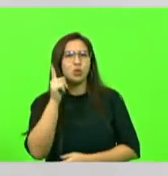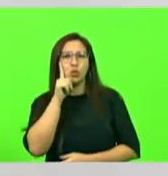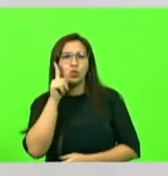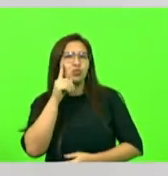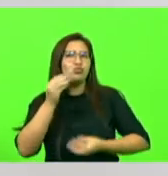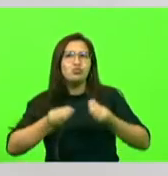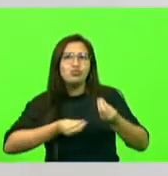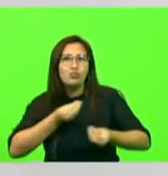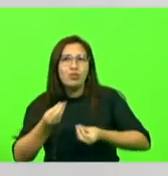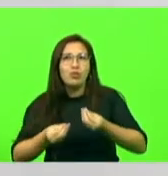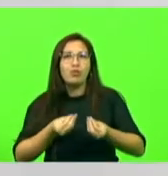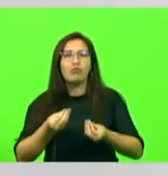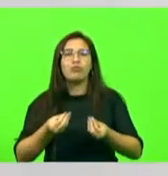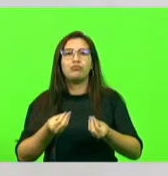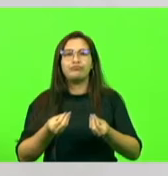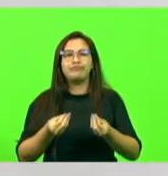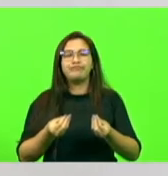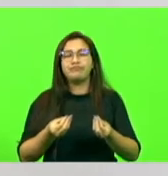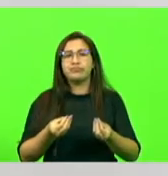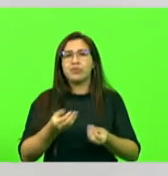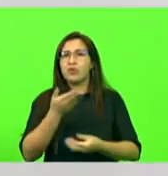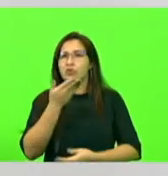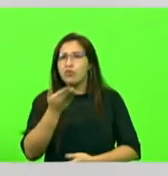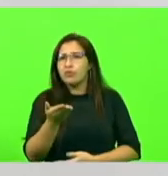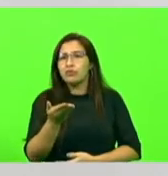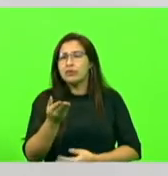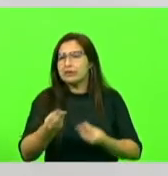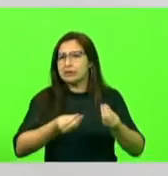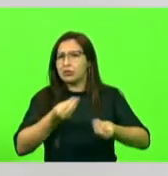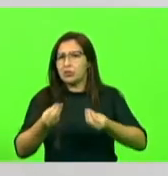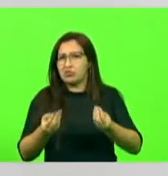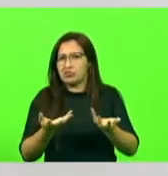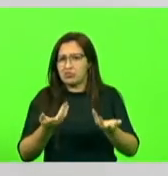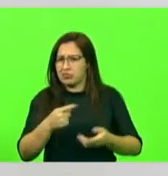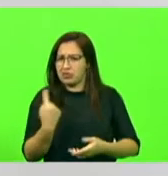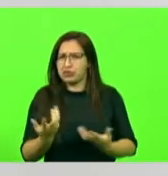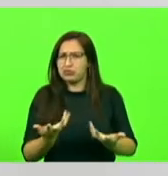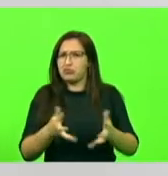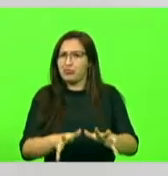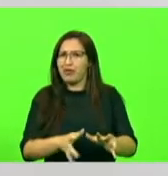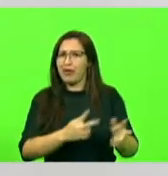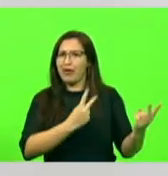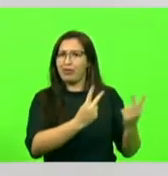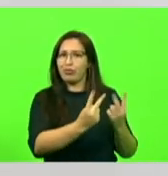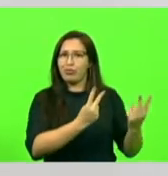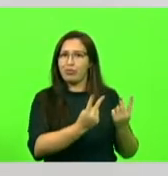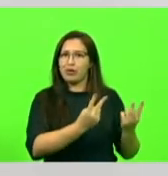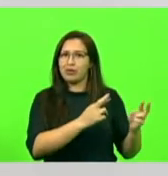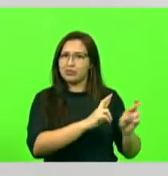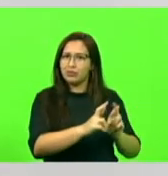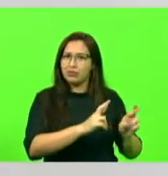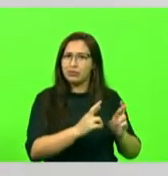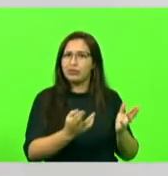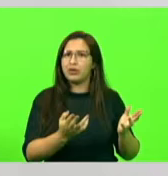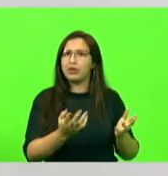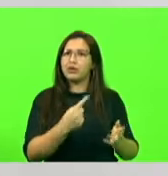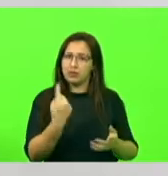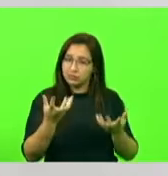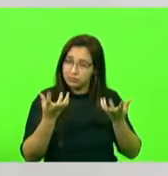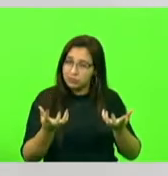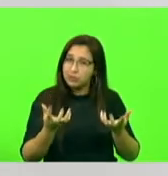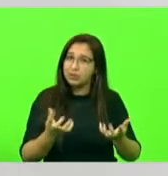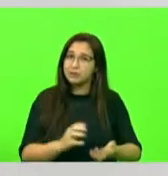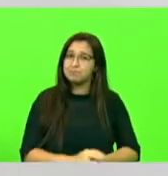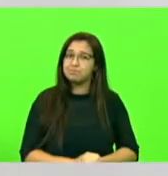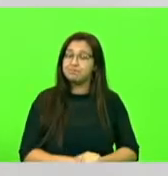com a manifestação de Vossa Excelência de que nós não queremos a duplicação da EC-108, nós queremos. Nós